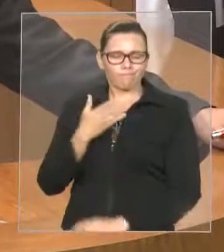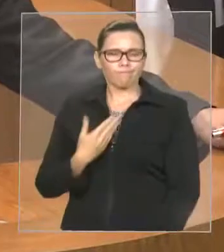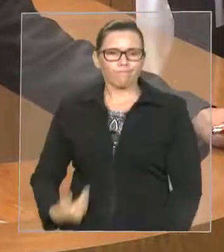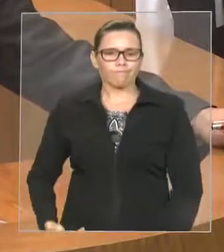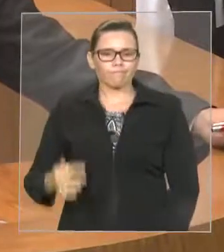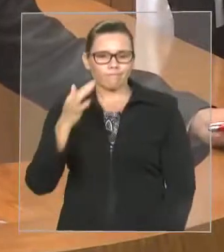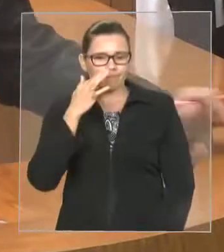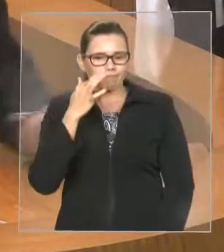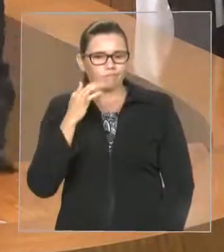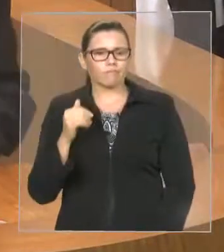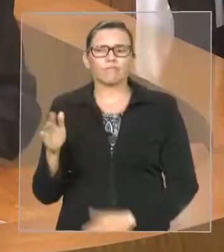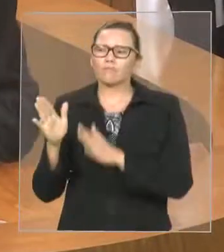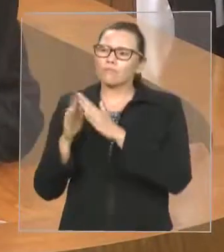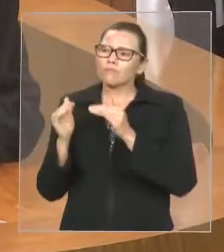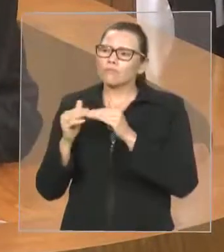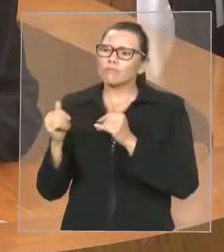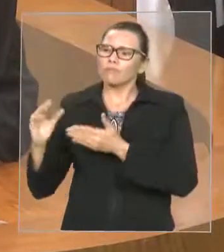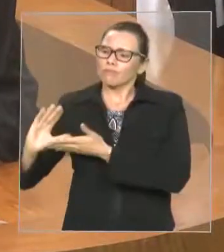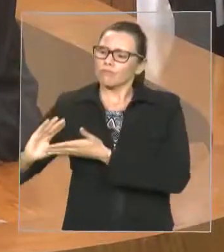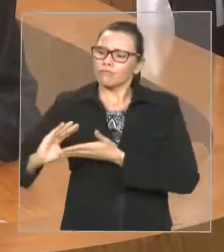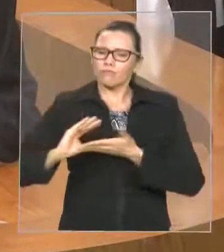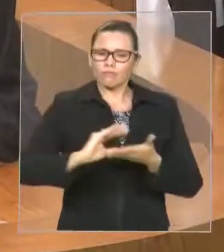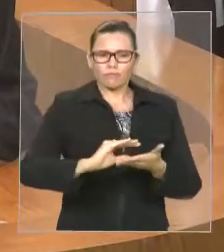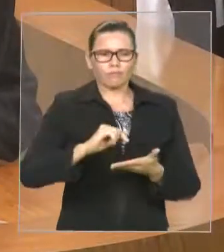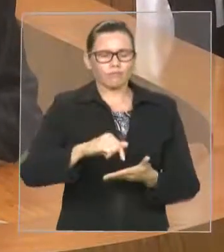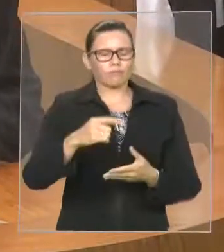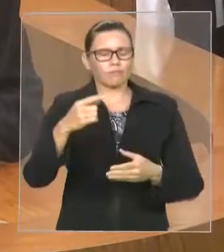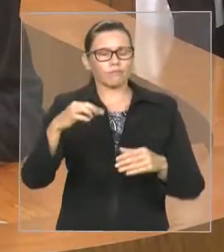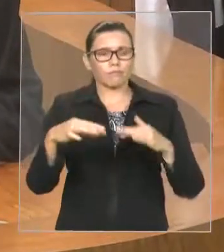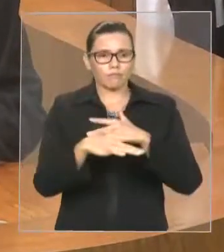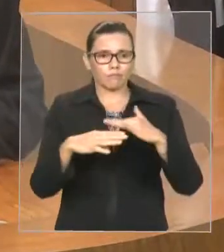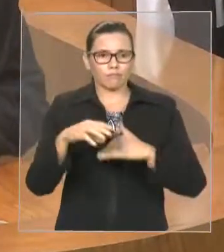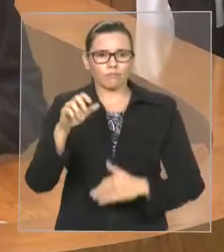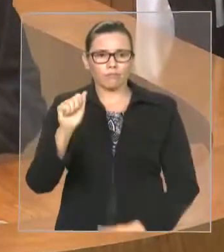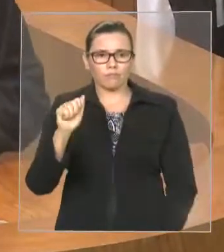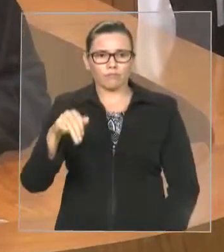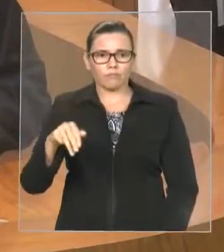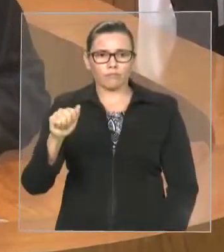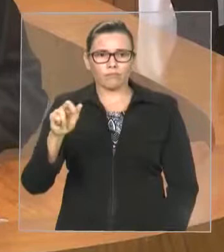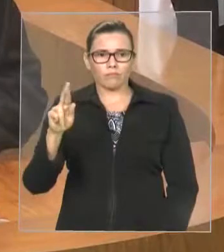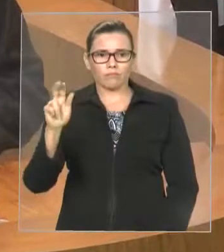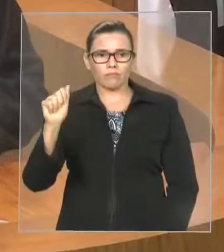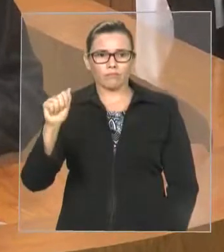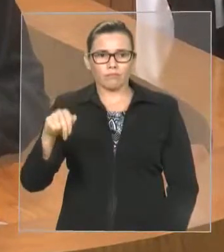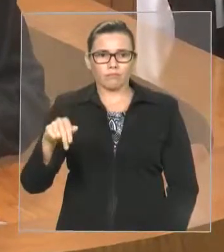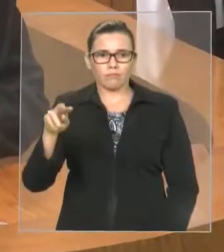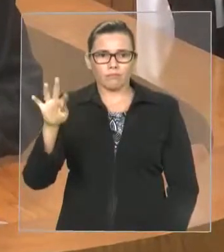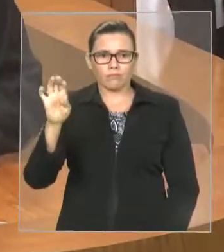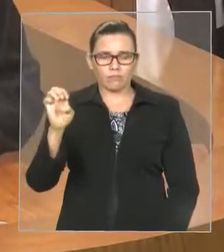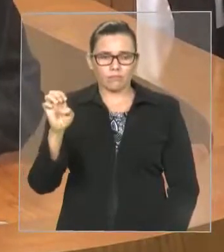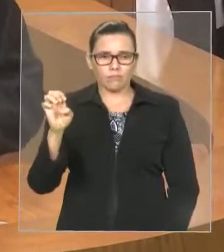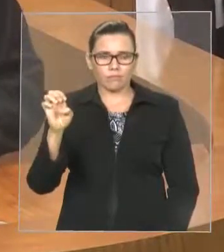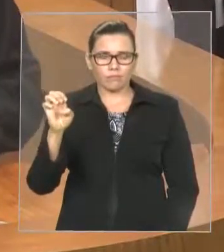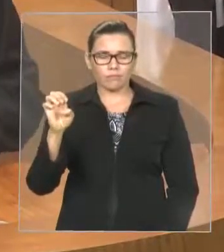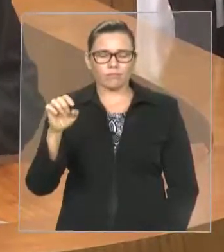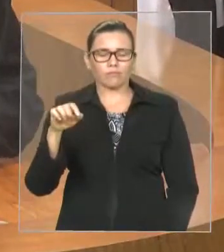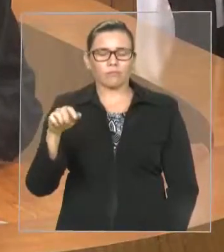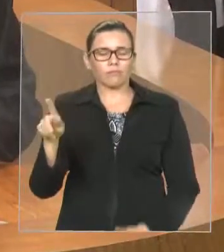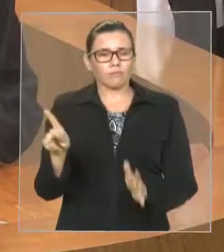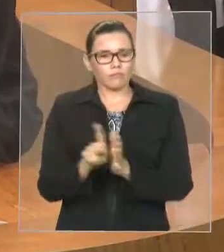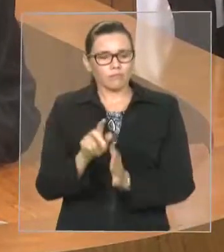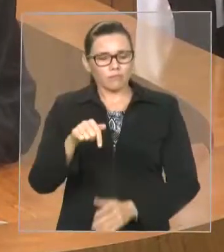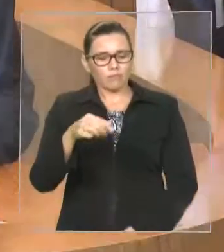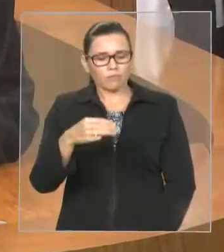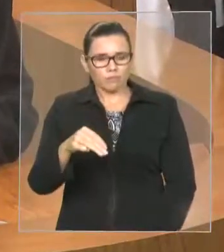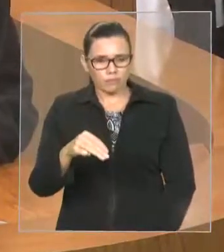destinado para a cidade de Amarante do Maranhão, a UEMA-SU, que seja instalado lá um polo